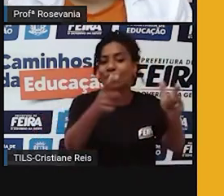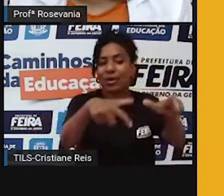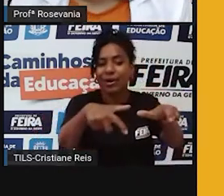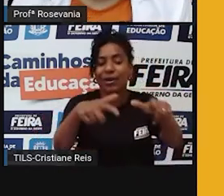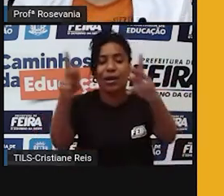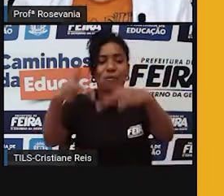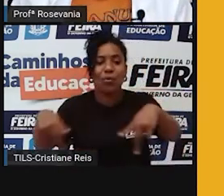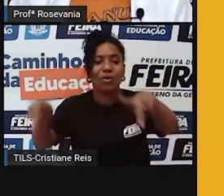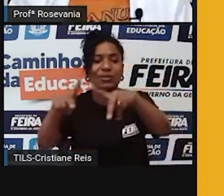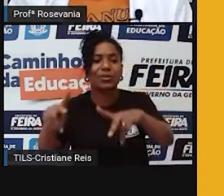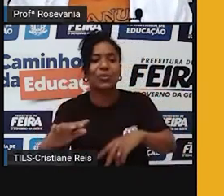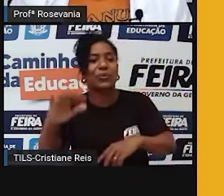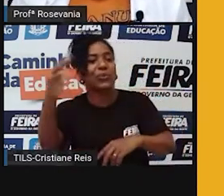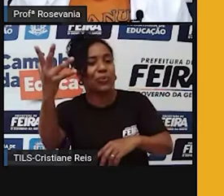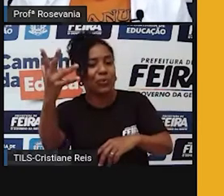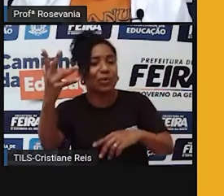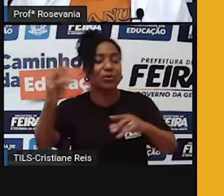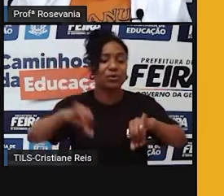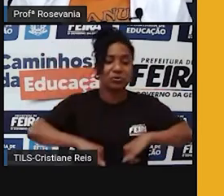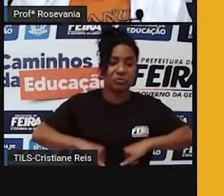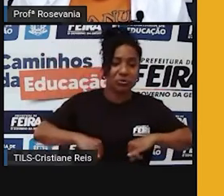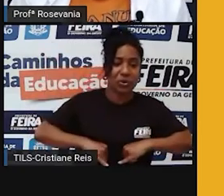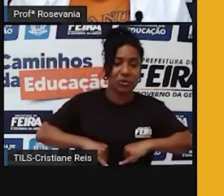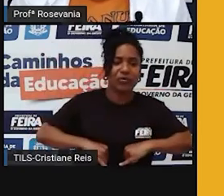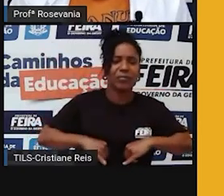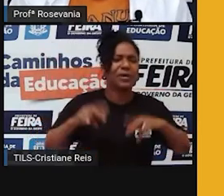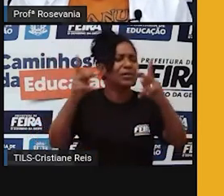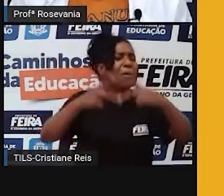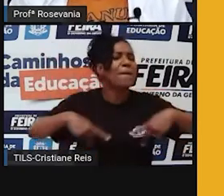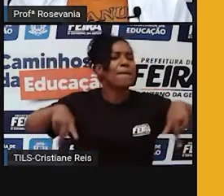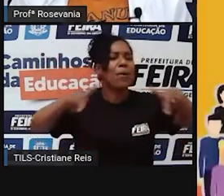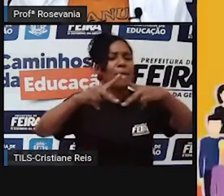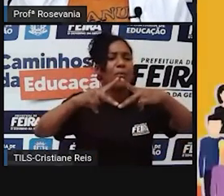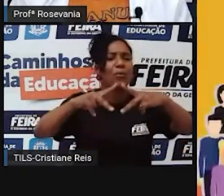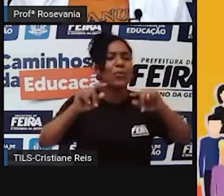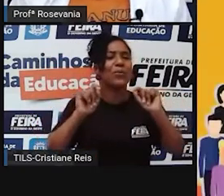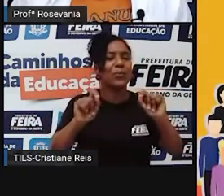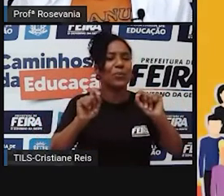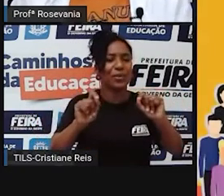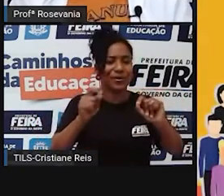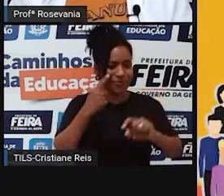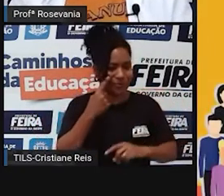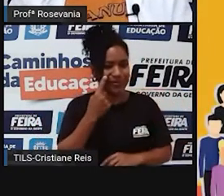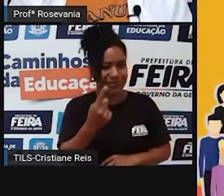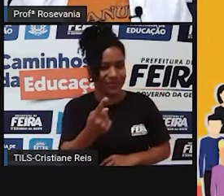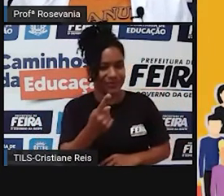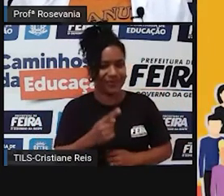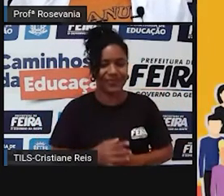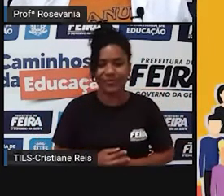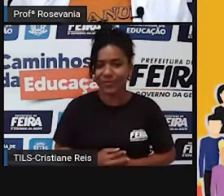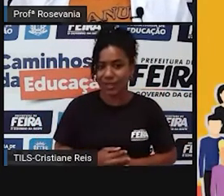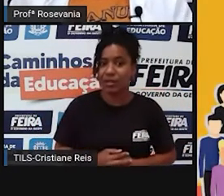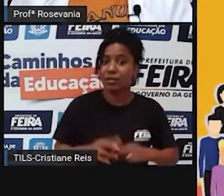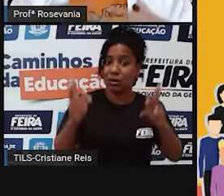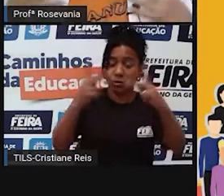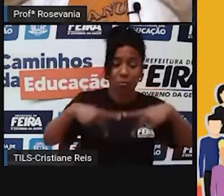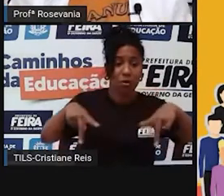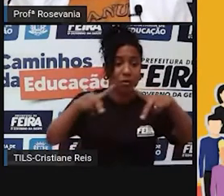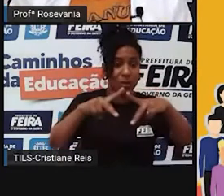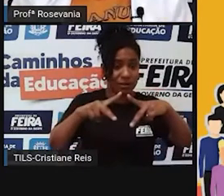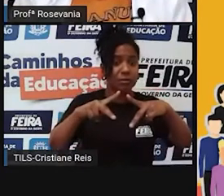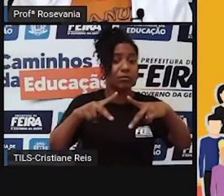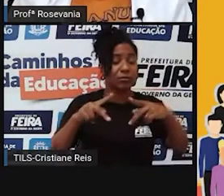coisa, população. Mas o que é mesmo população? Vamos ver o que é isso? Então, população, ela é entendida como um